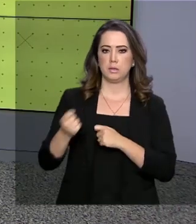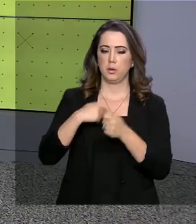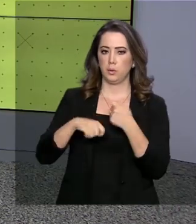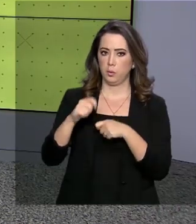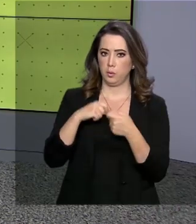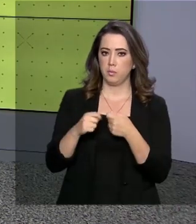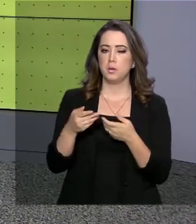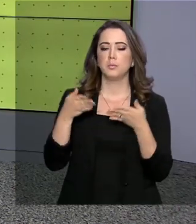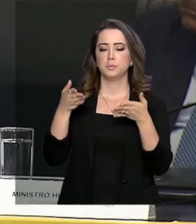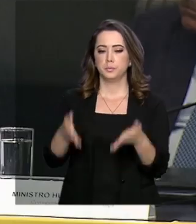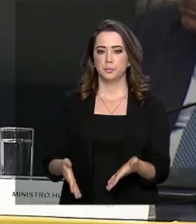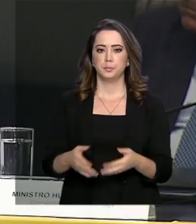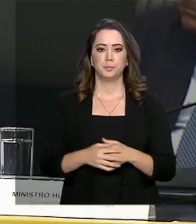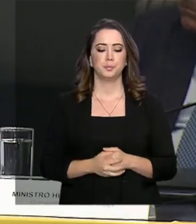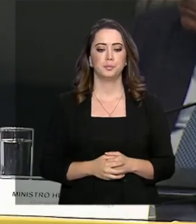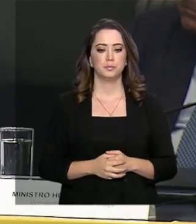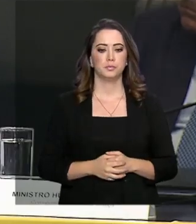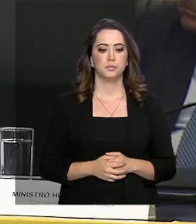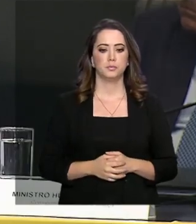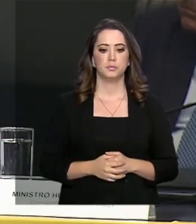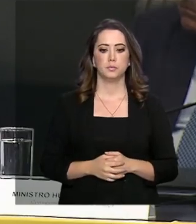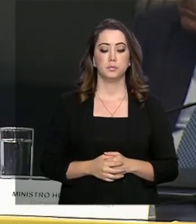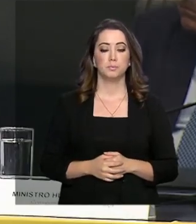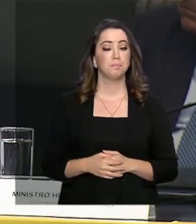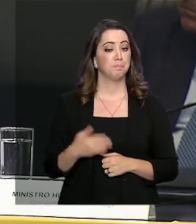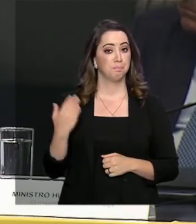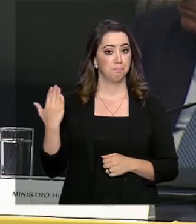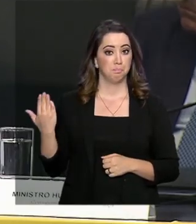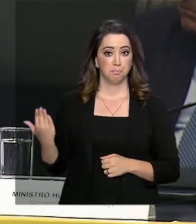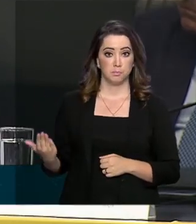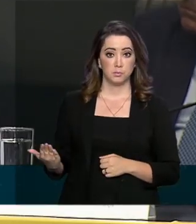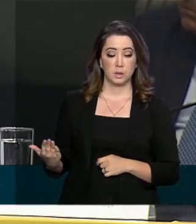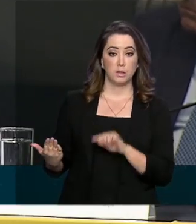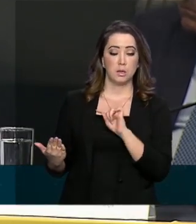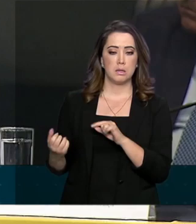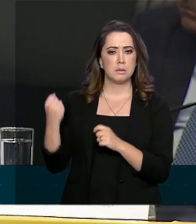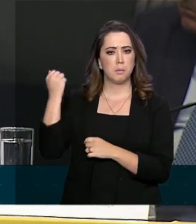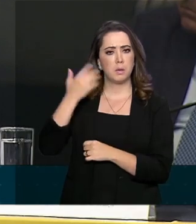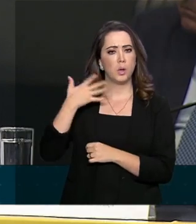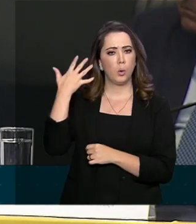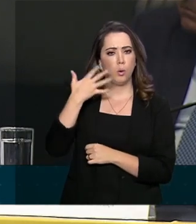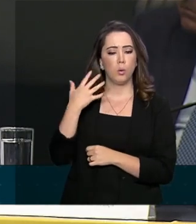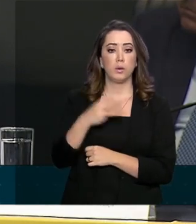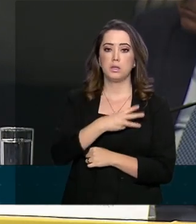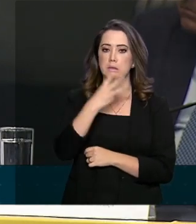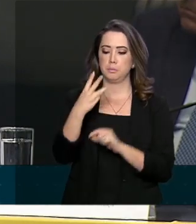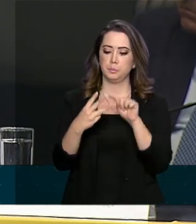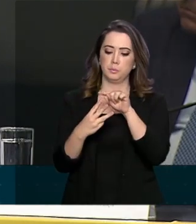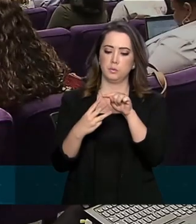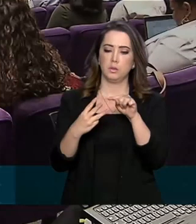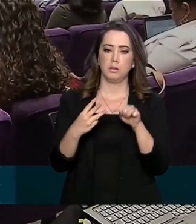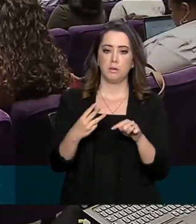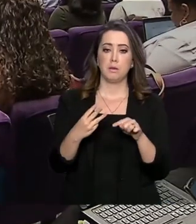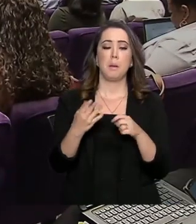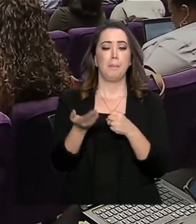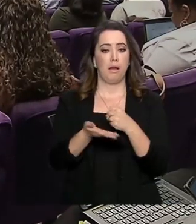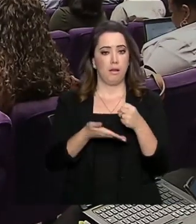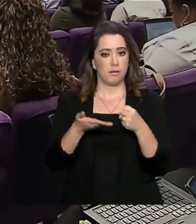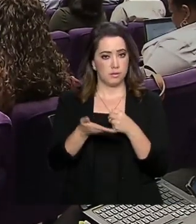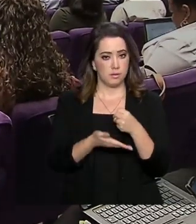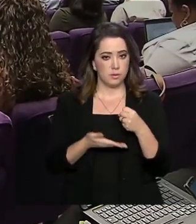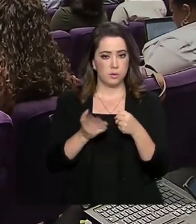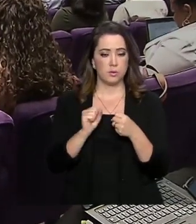Guedes, participou. O ministro da Economia explicou que três eixos estruturam a medida